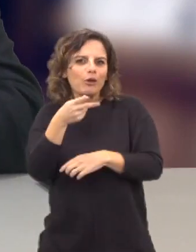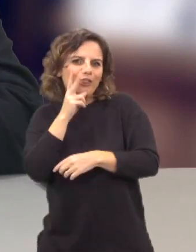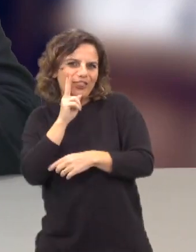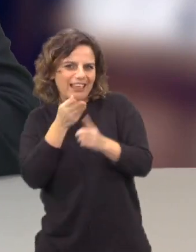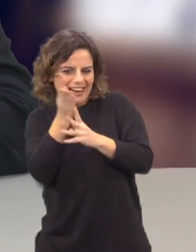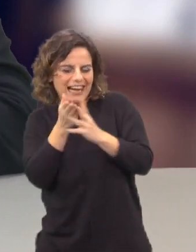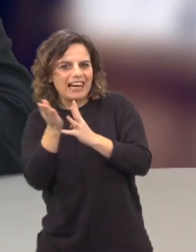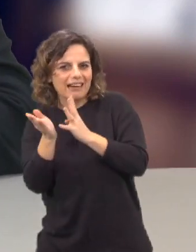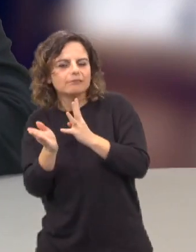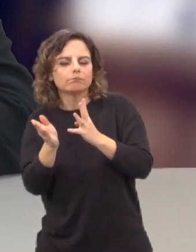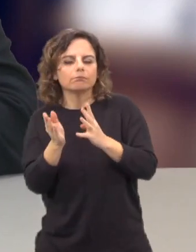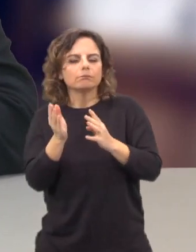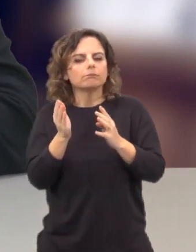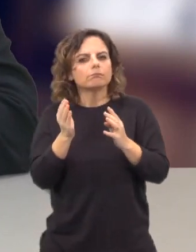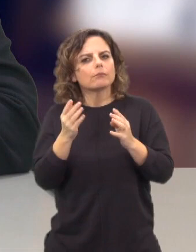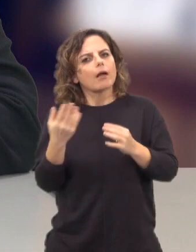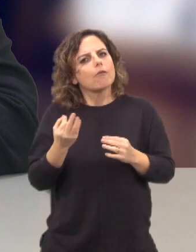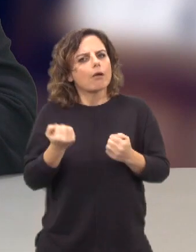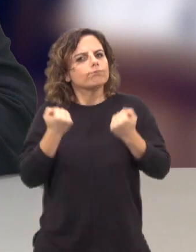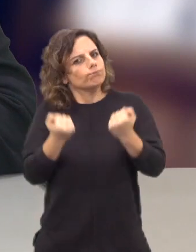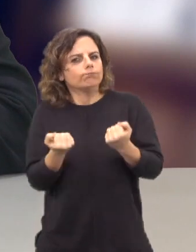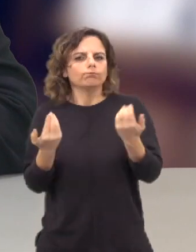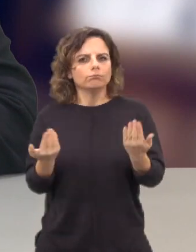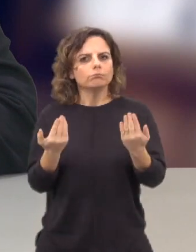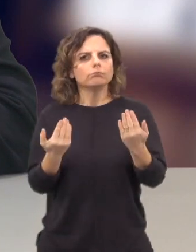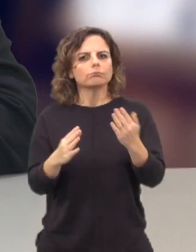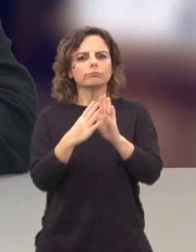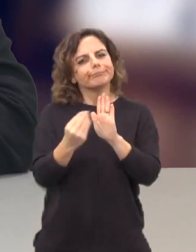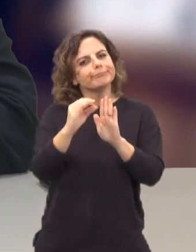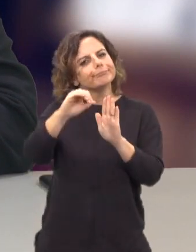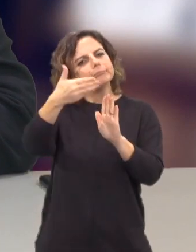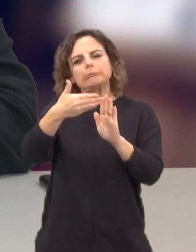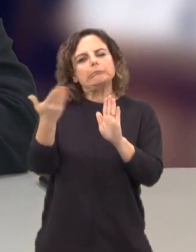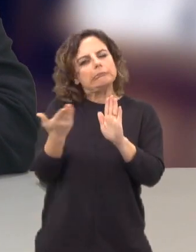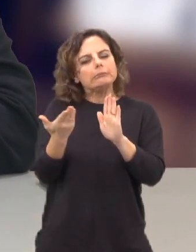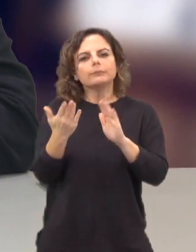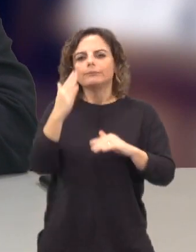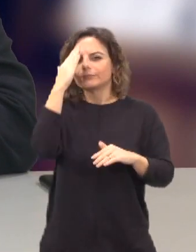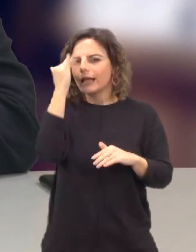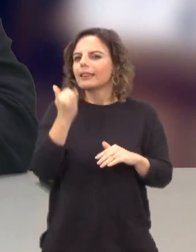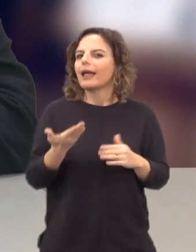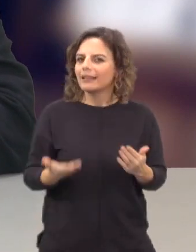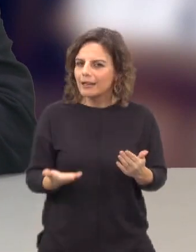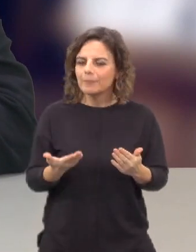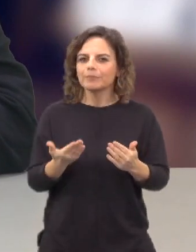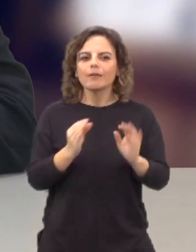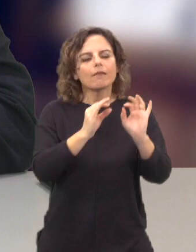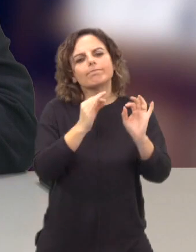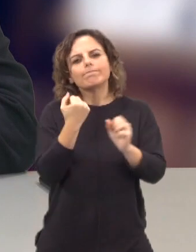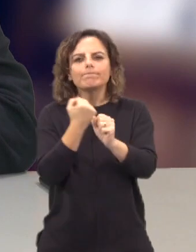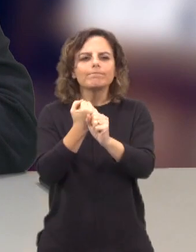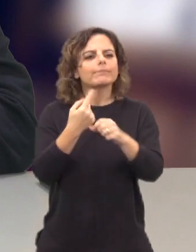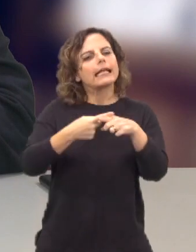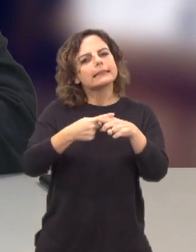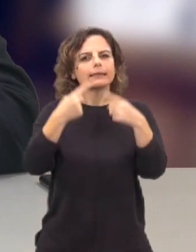público, que consiga, digamos, ter como primeiro referencial essa ideia de servir o interesse